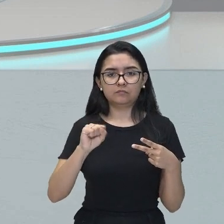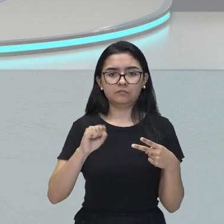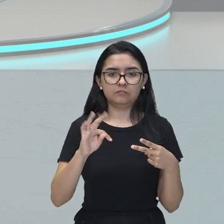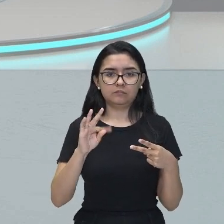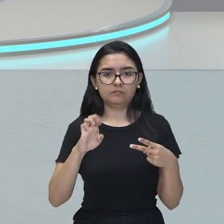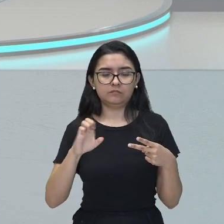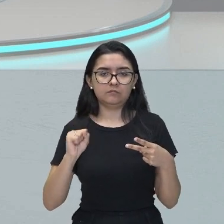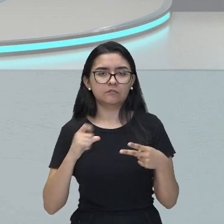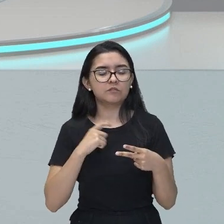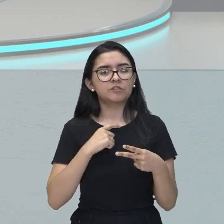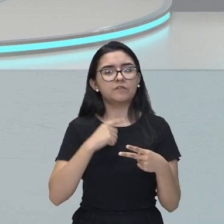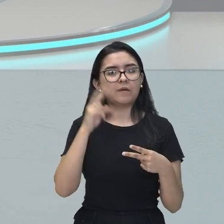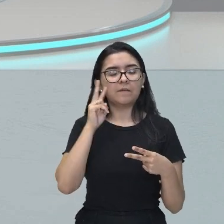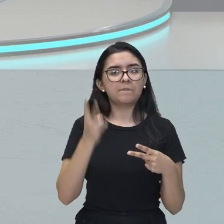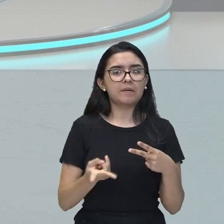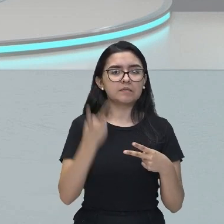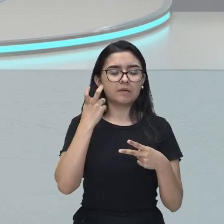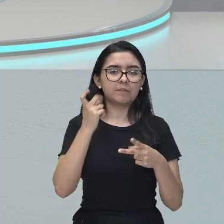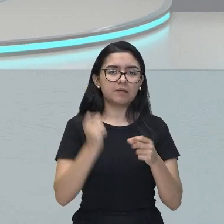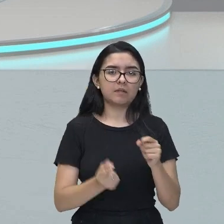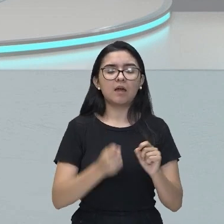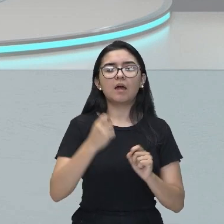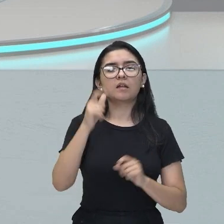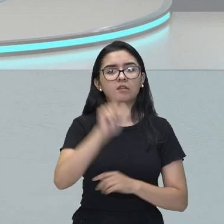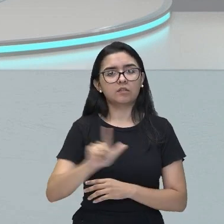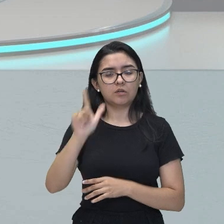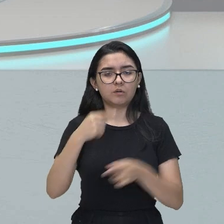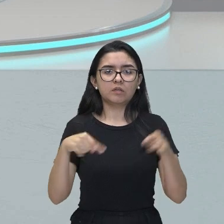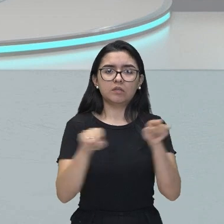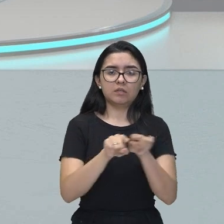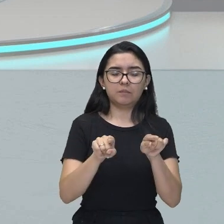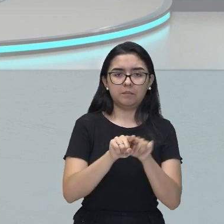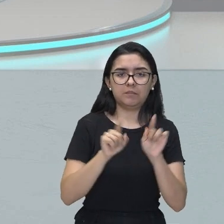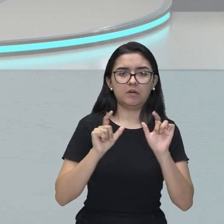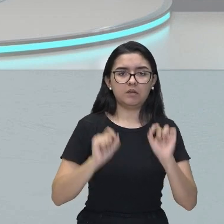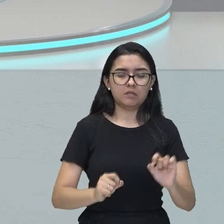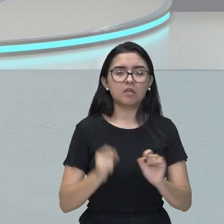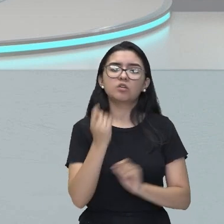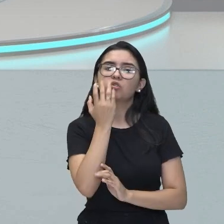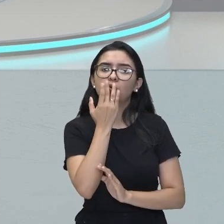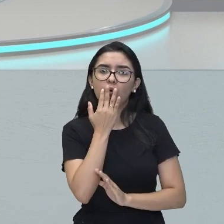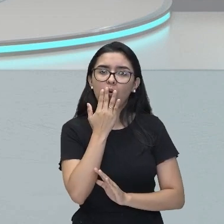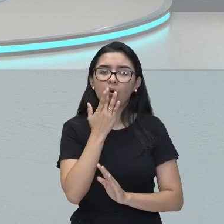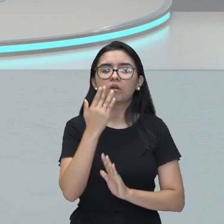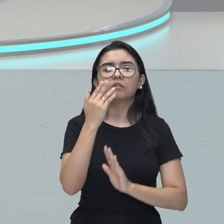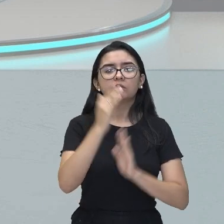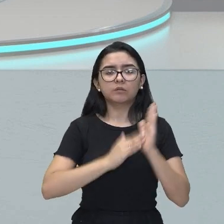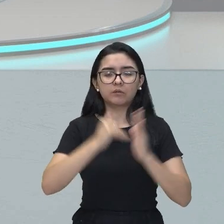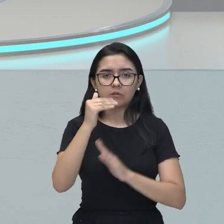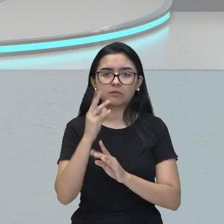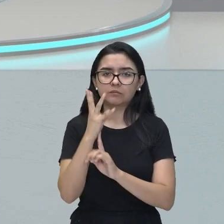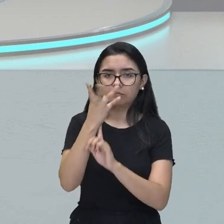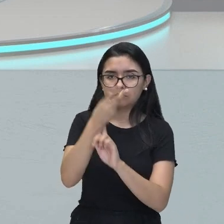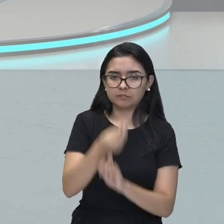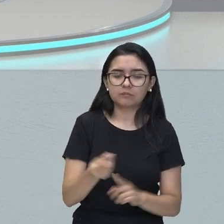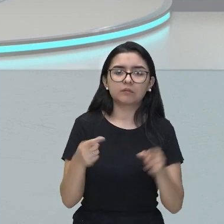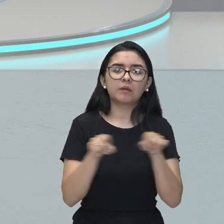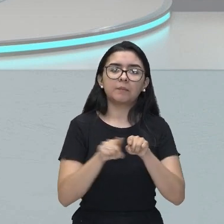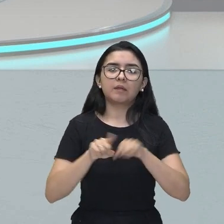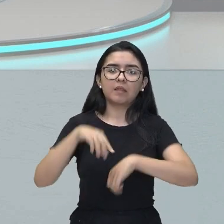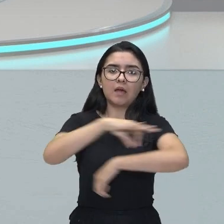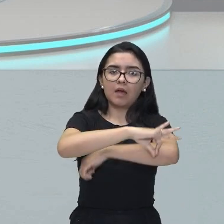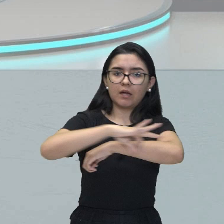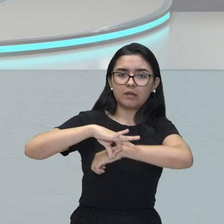vamos ver nas cores e também das artes plásticas e também na arquitetura e